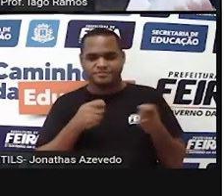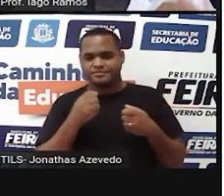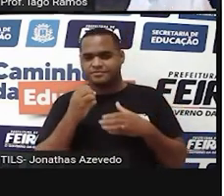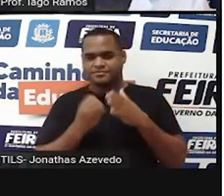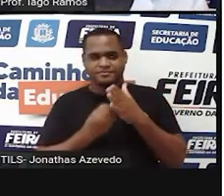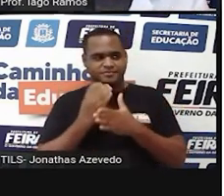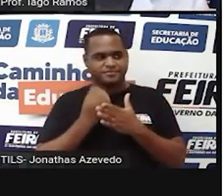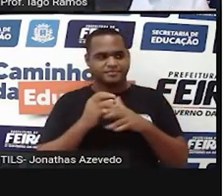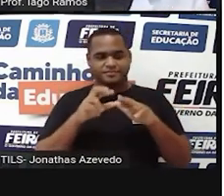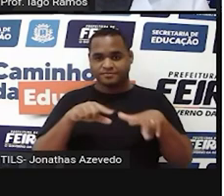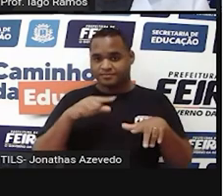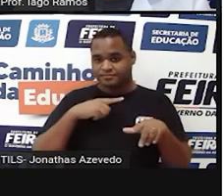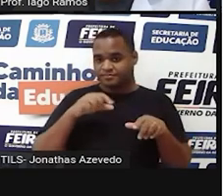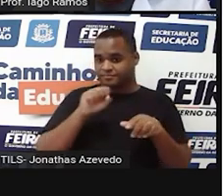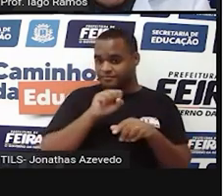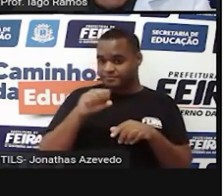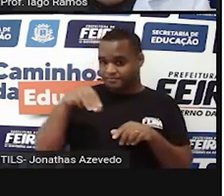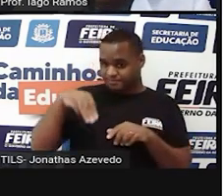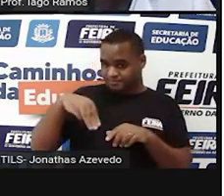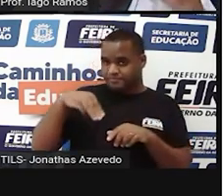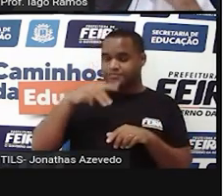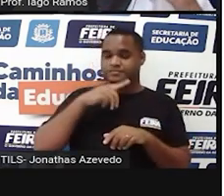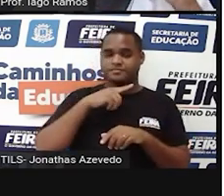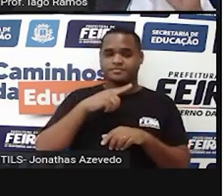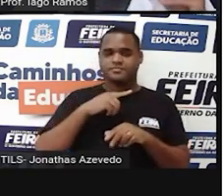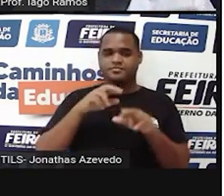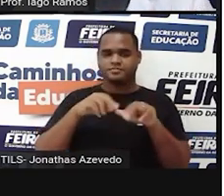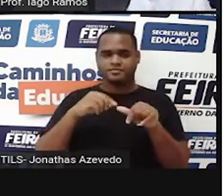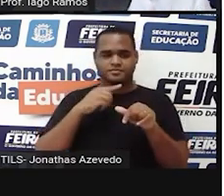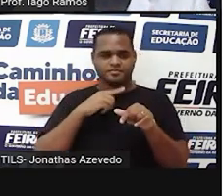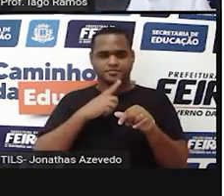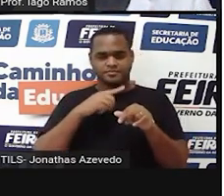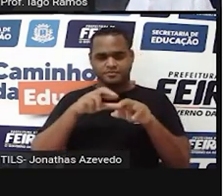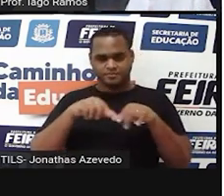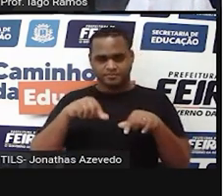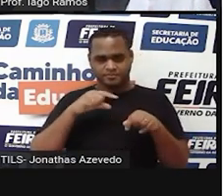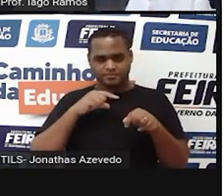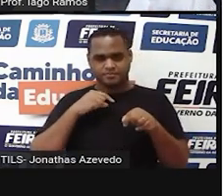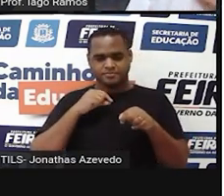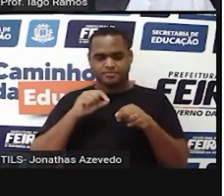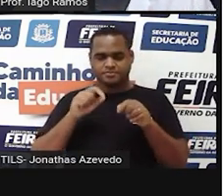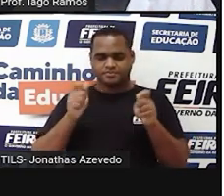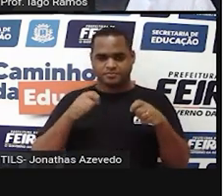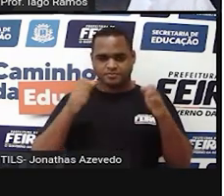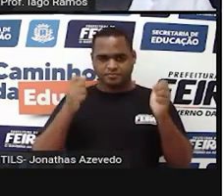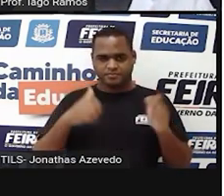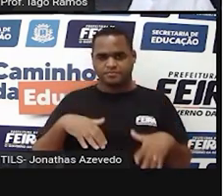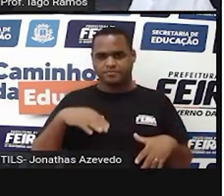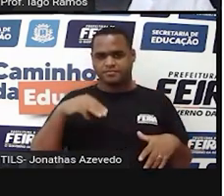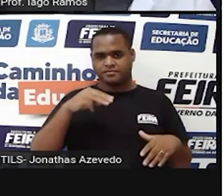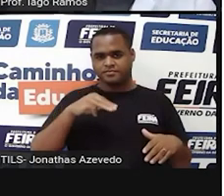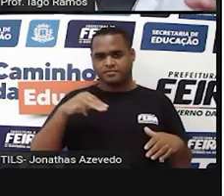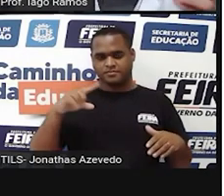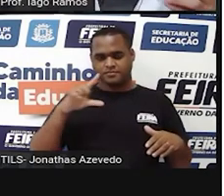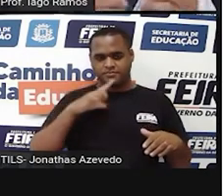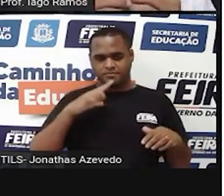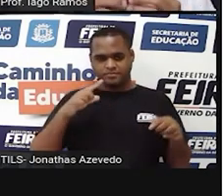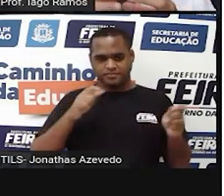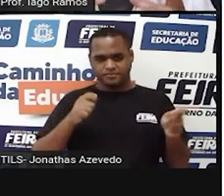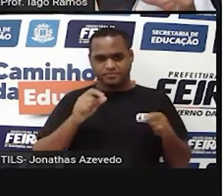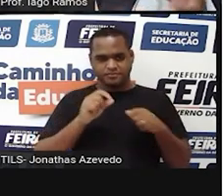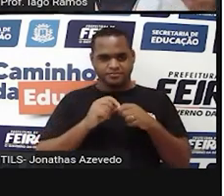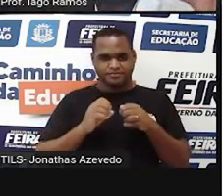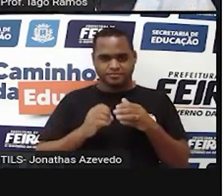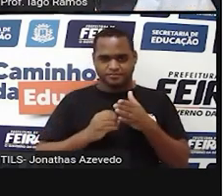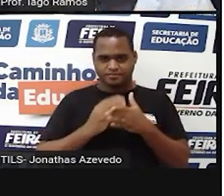A gente viu o que são sistemas de medidas. Que é formas de medir as coisas. A gente viu ali um